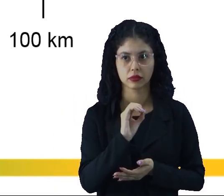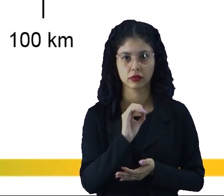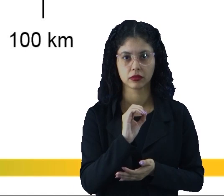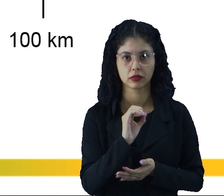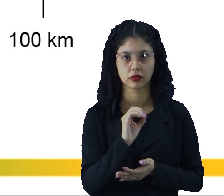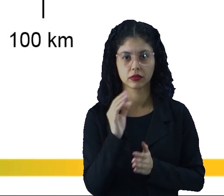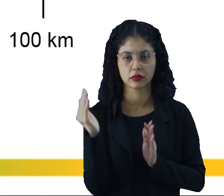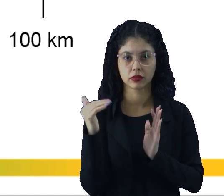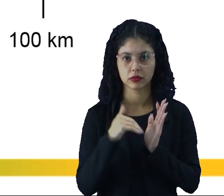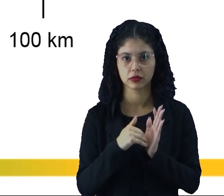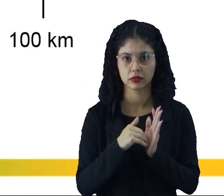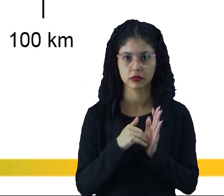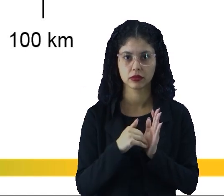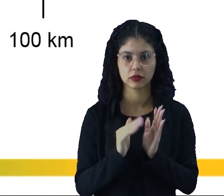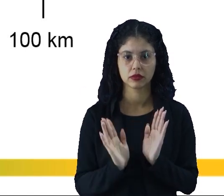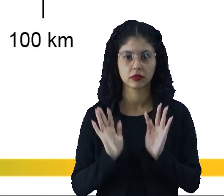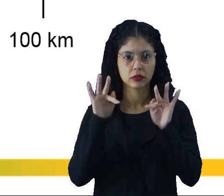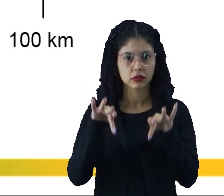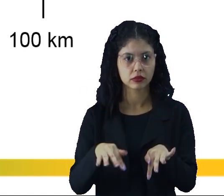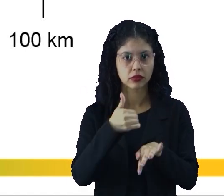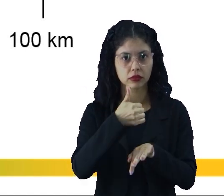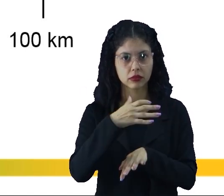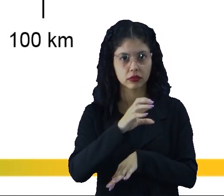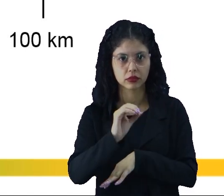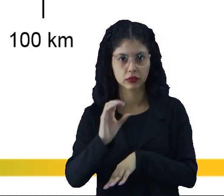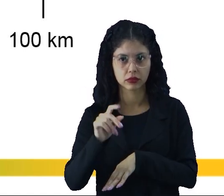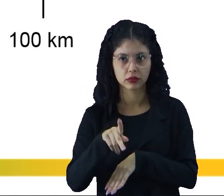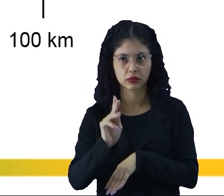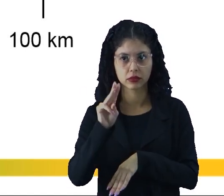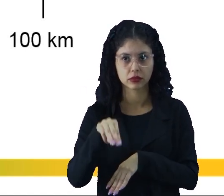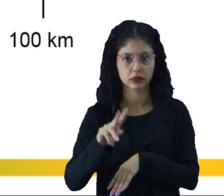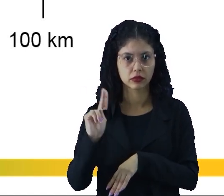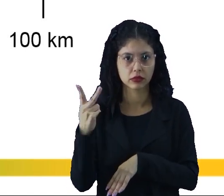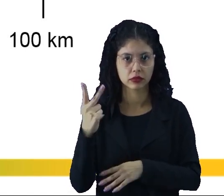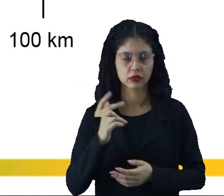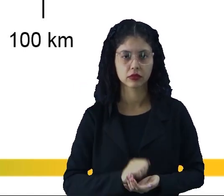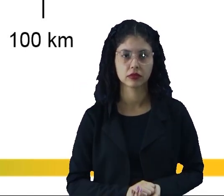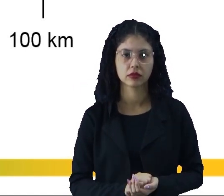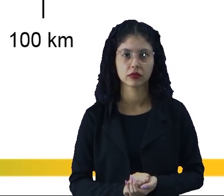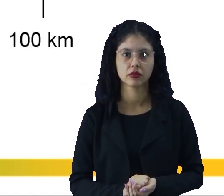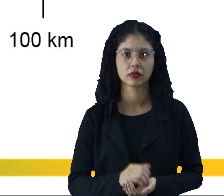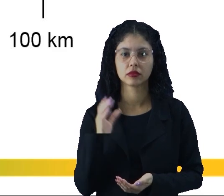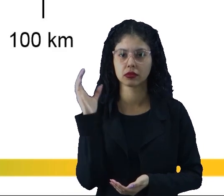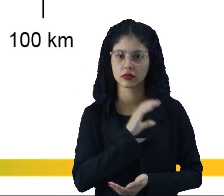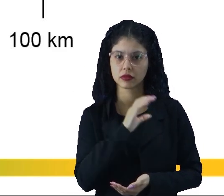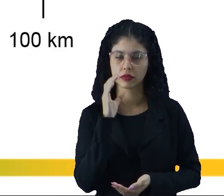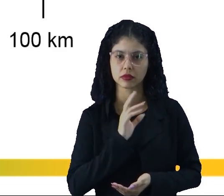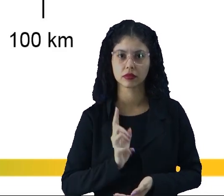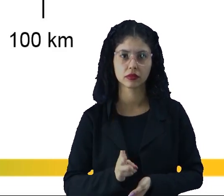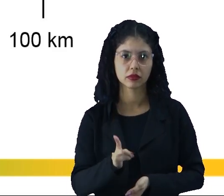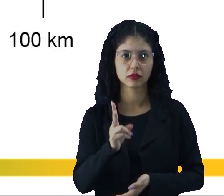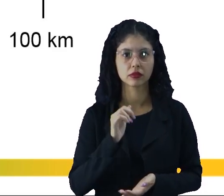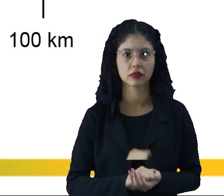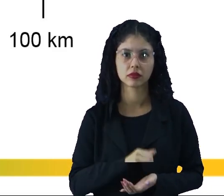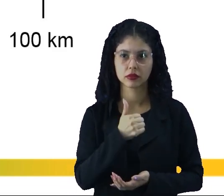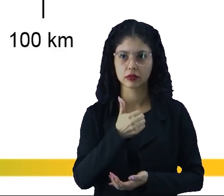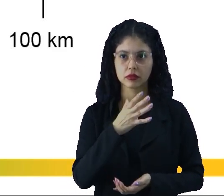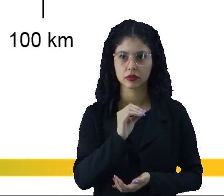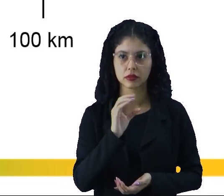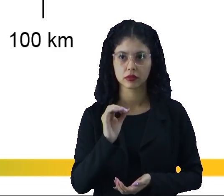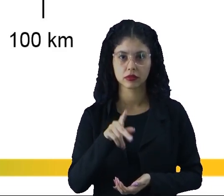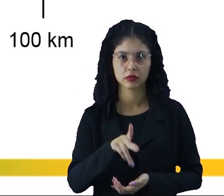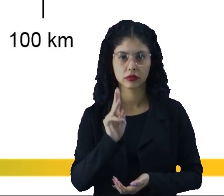está indo para uma posição final de 100 km, com uma velocidade constante de 100